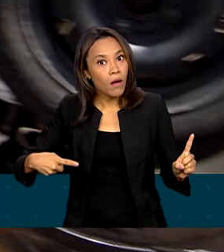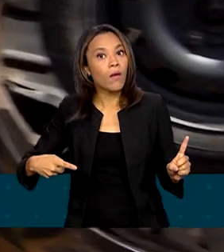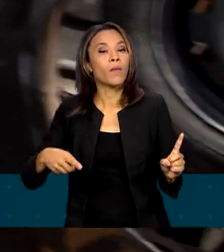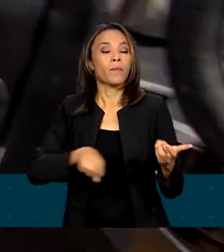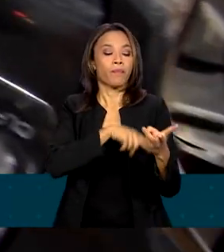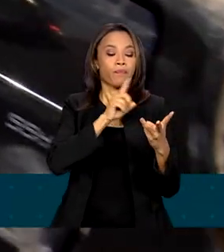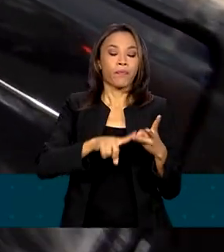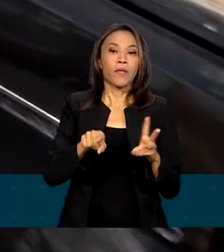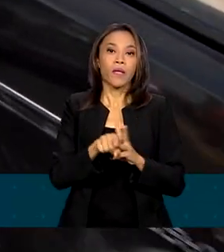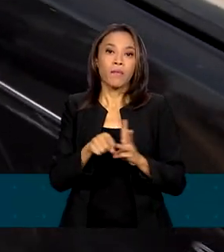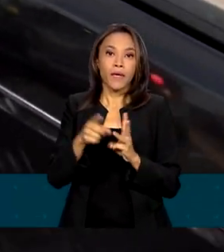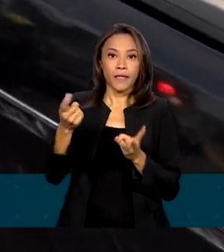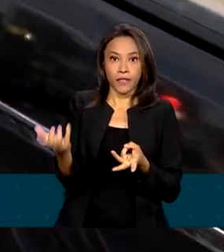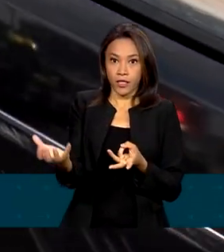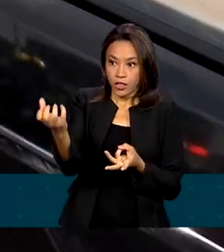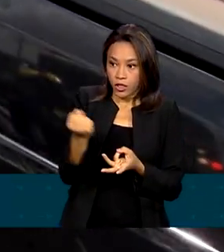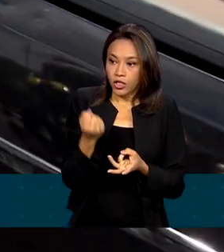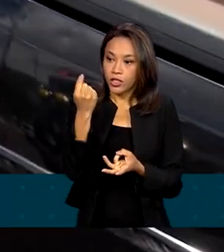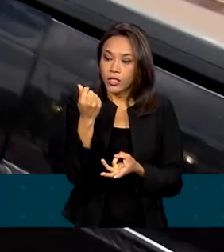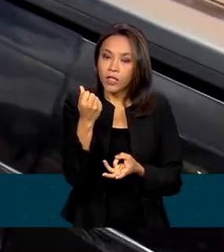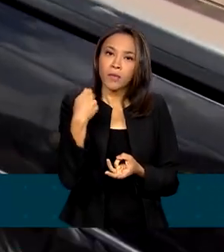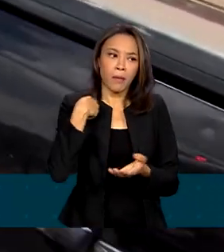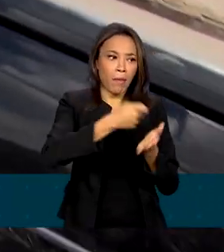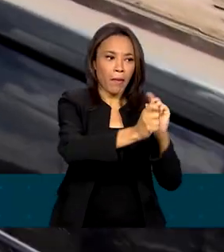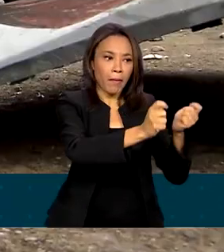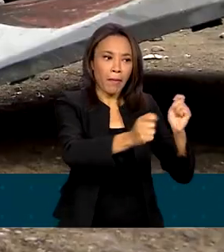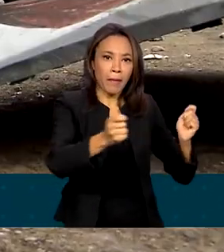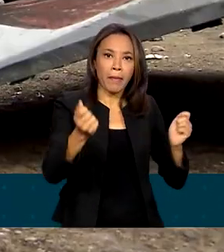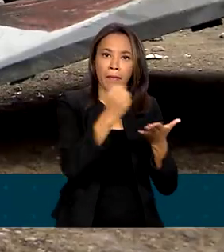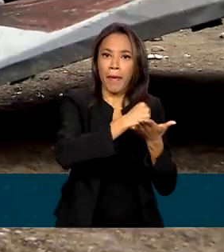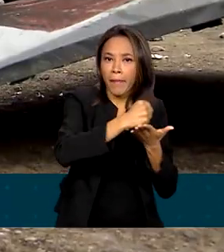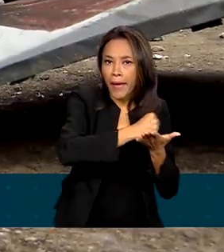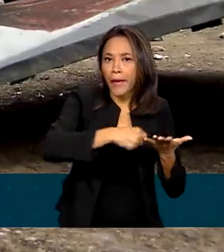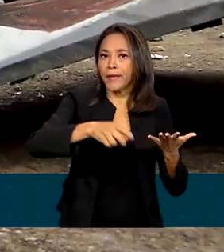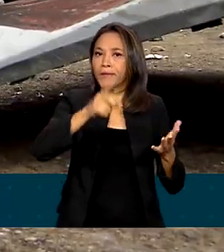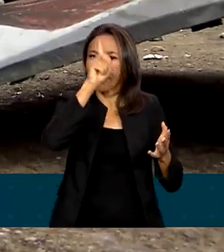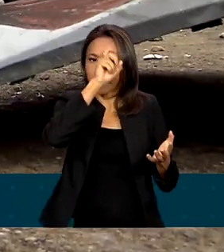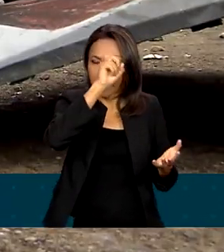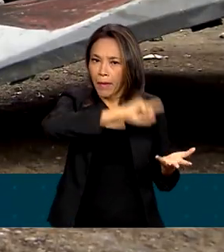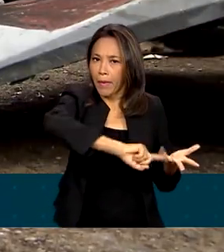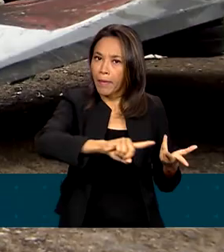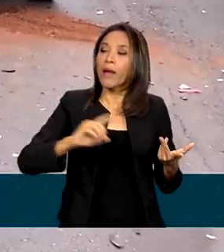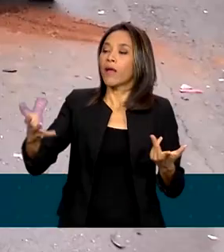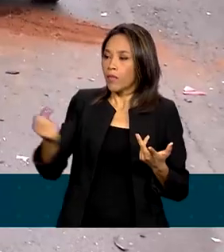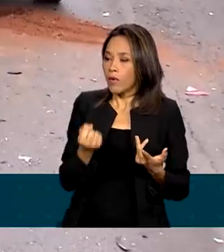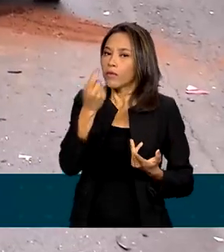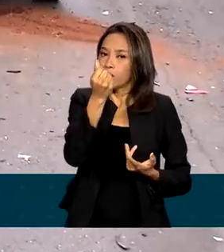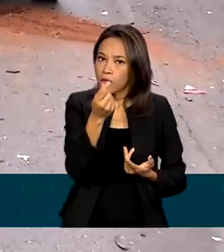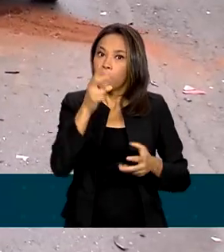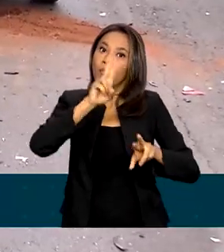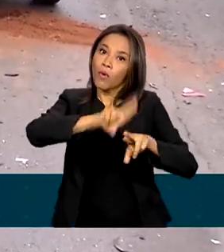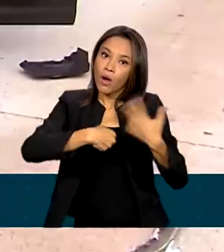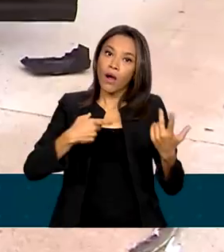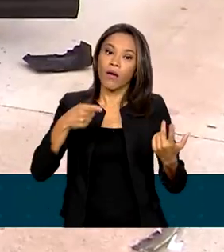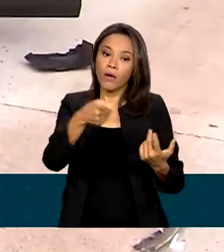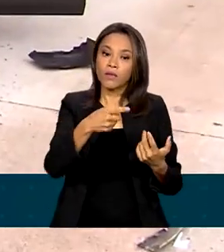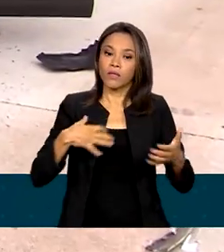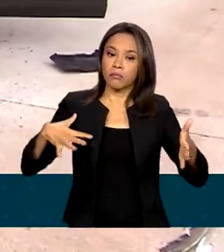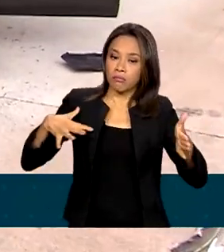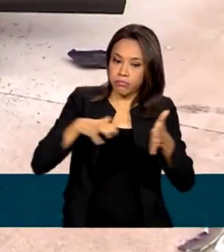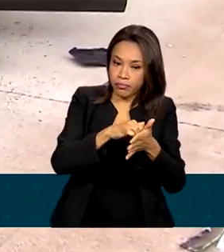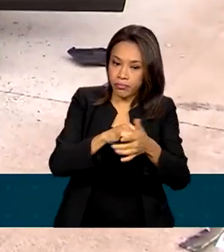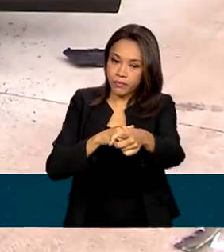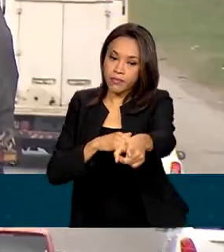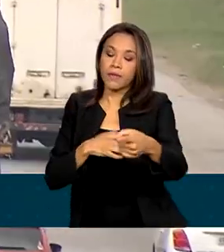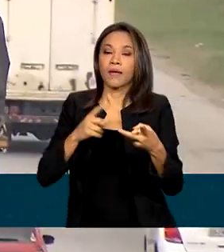e reembolso de despesas médicas e hospitalares da rede privada por danos físicos causados por acidentes envolvendo carros,